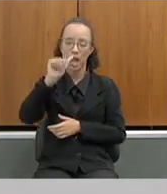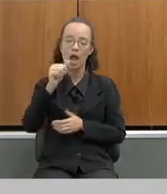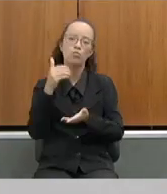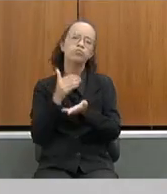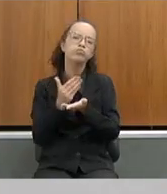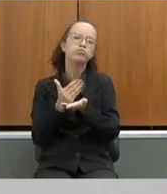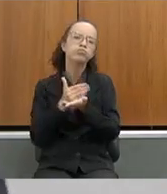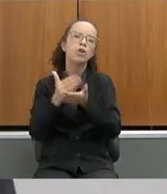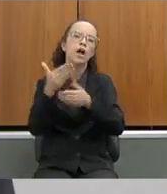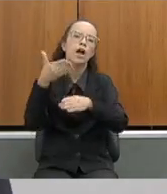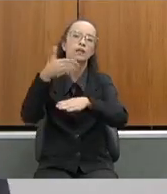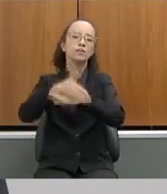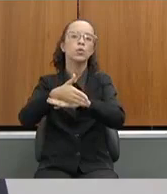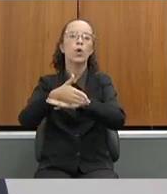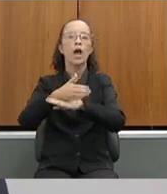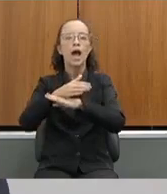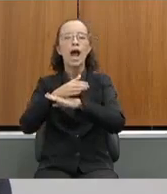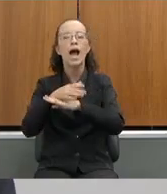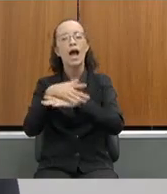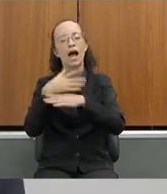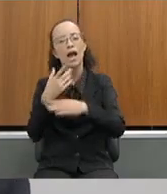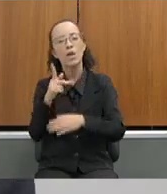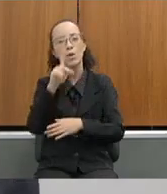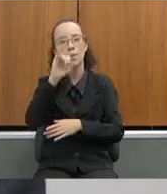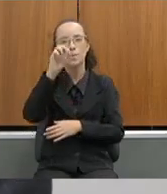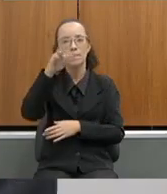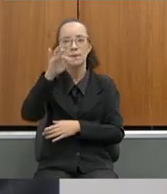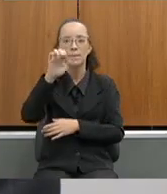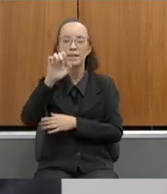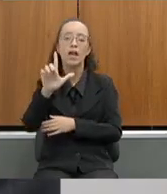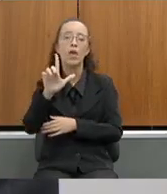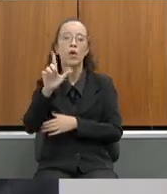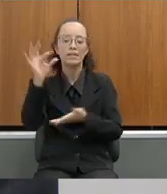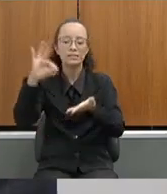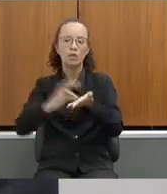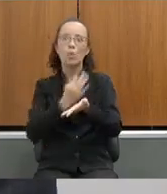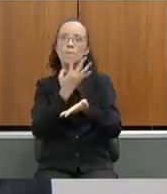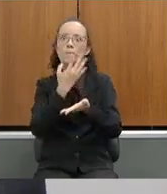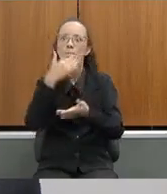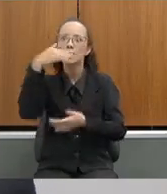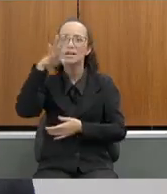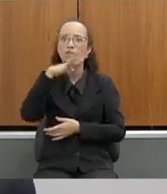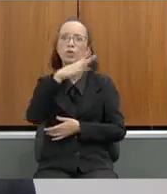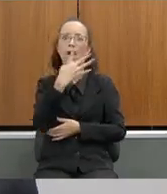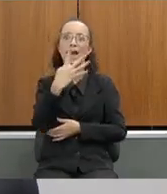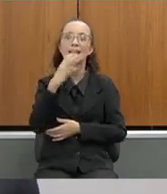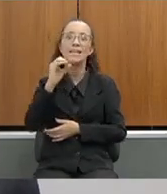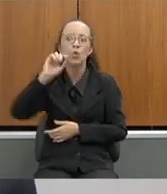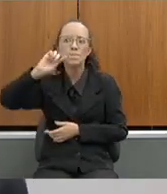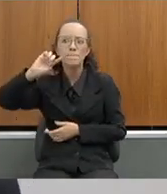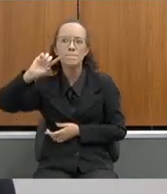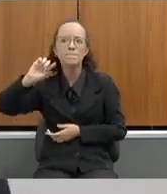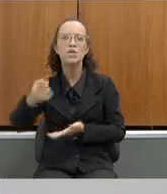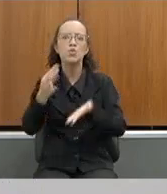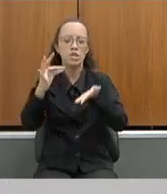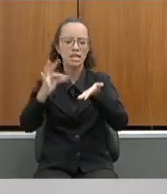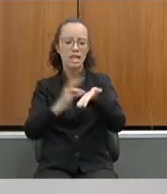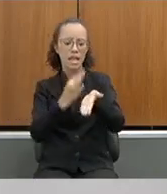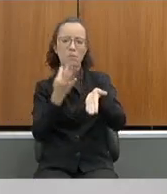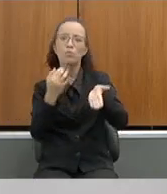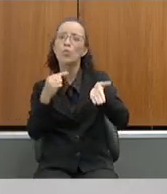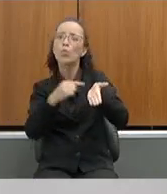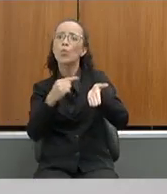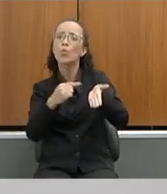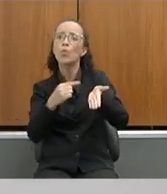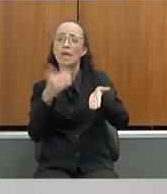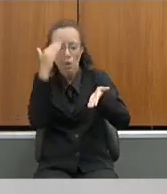nós vimos aí que o Pimentel tinha assinado mais de 40 mil termos de compromisso sem cumprir esses termos,